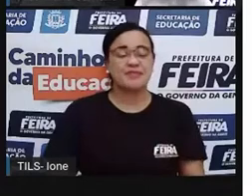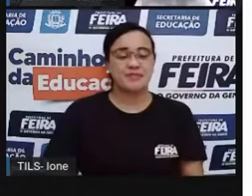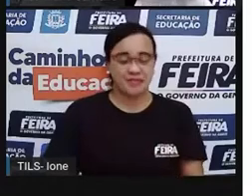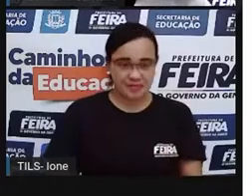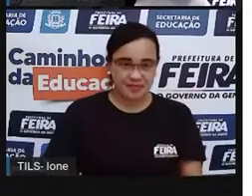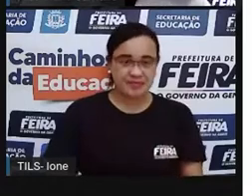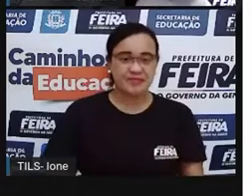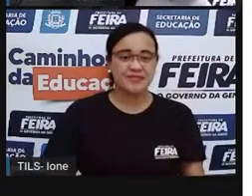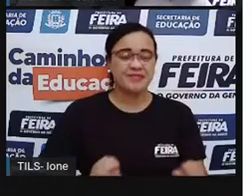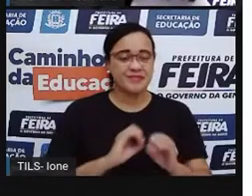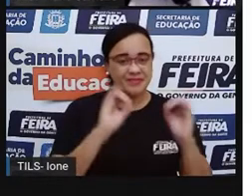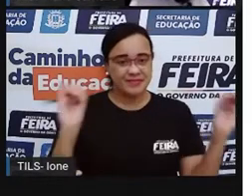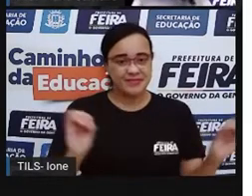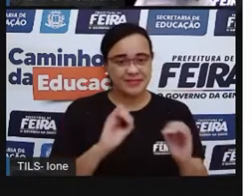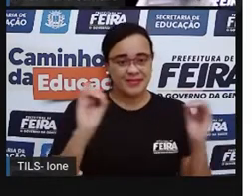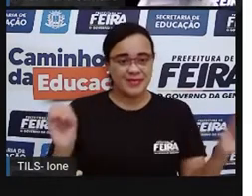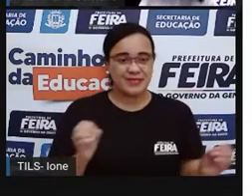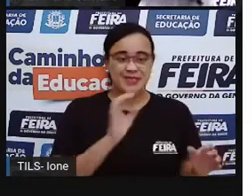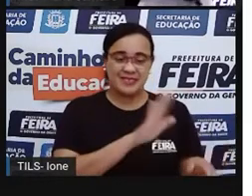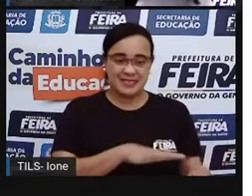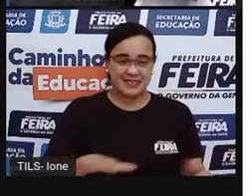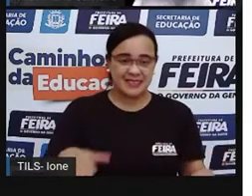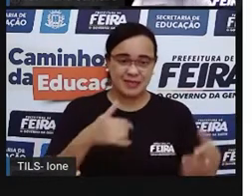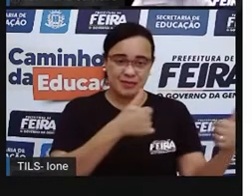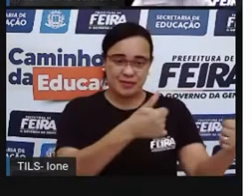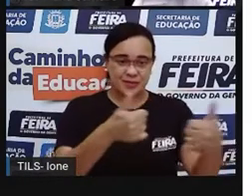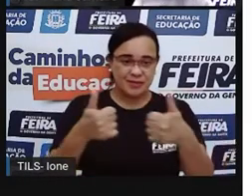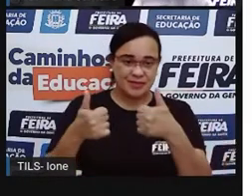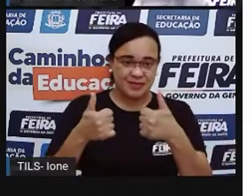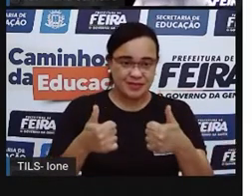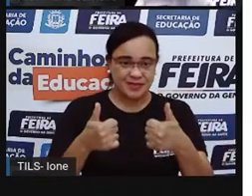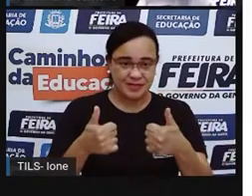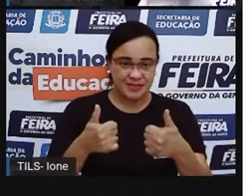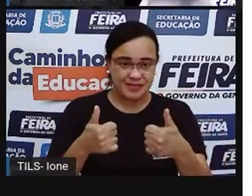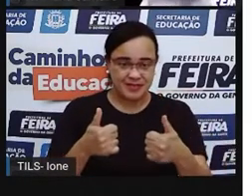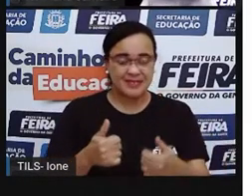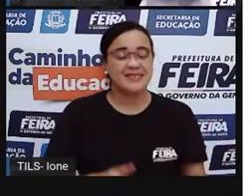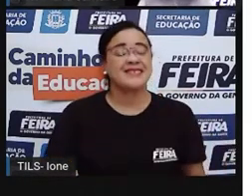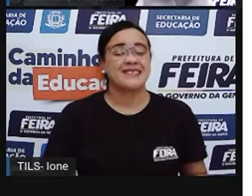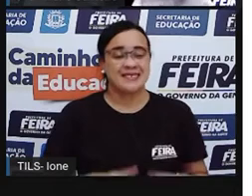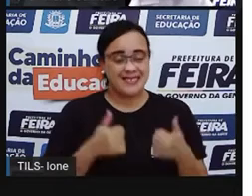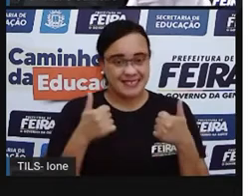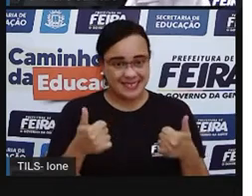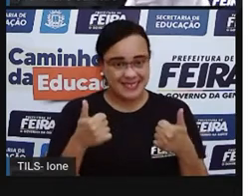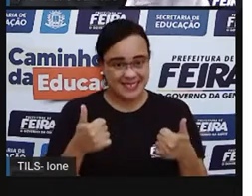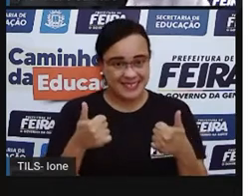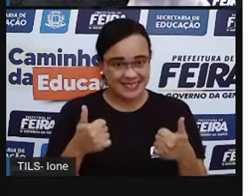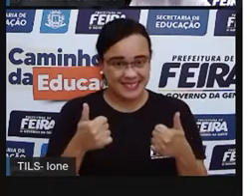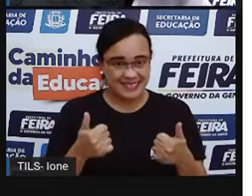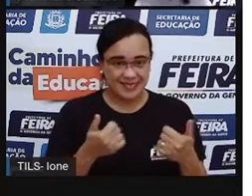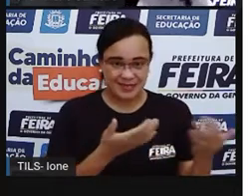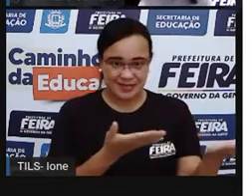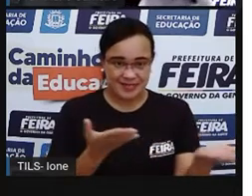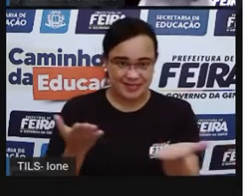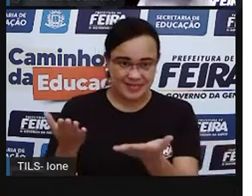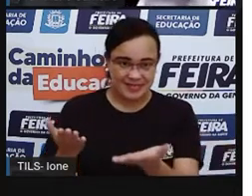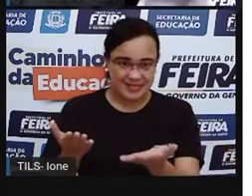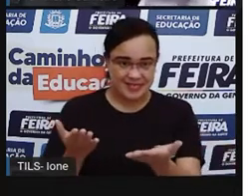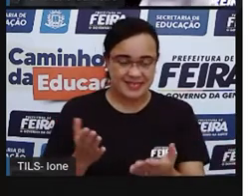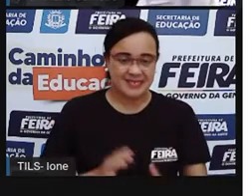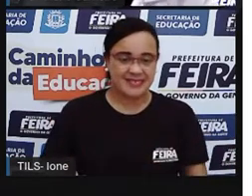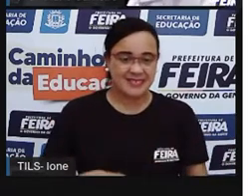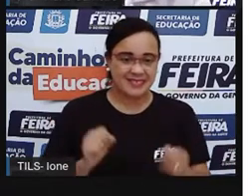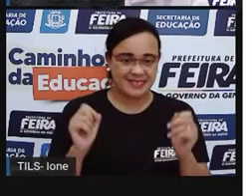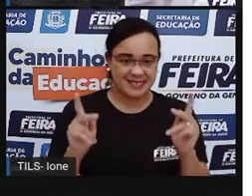Olá, crianças! Tudo bem com vocês? Eu espero que seja tudo bem com vocês. Comigo está tudo bem também, tá